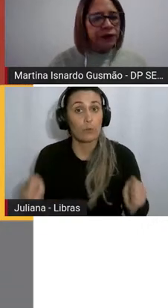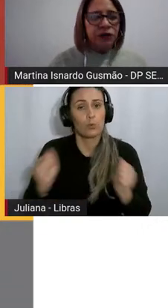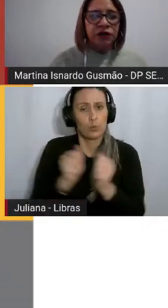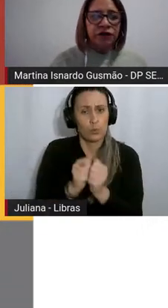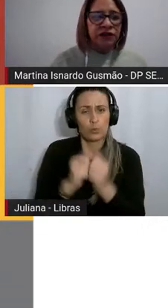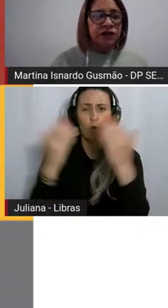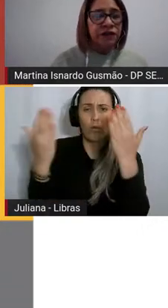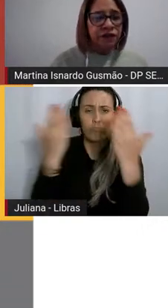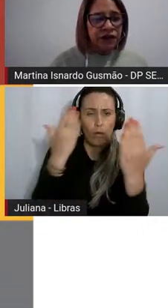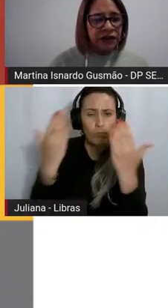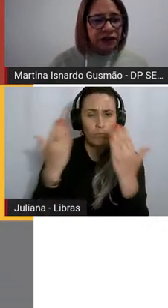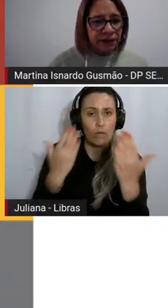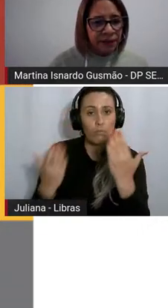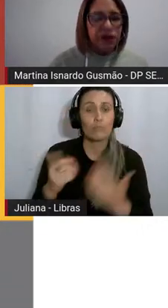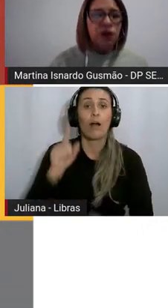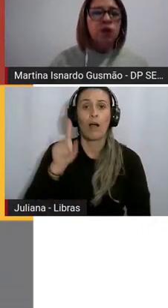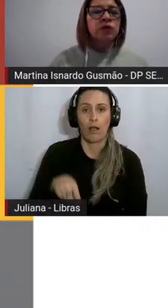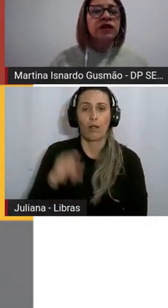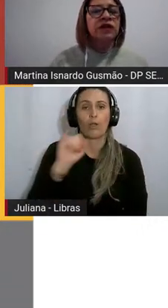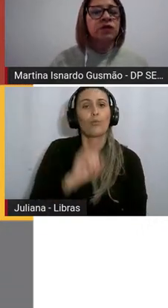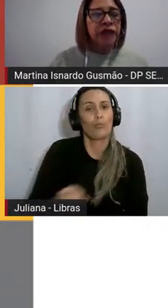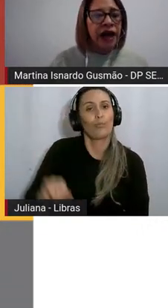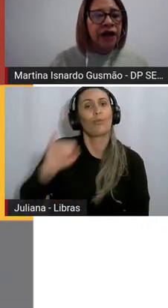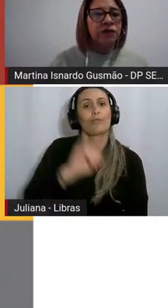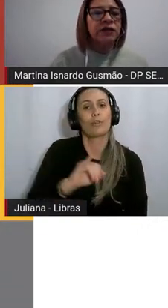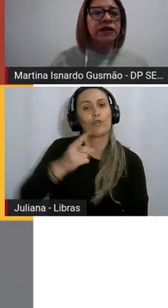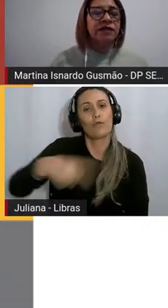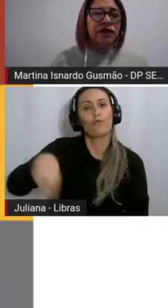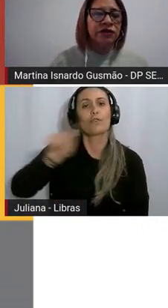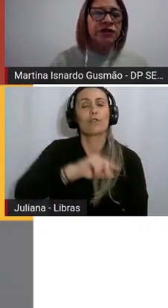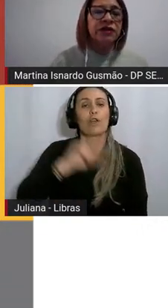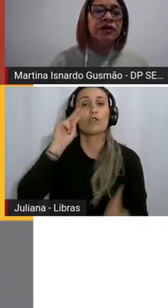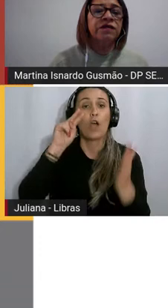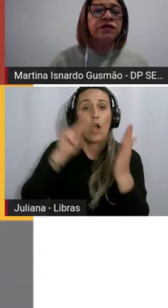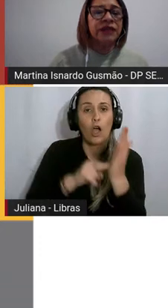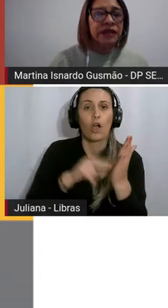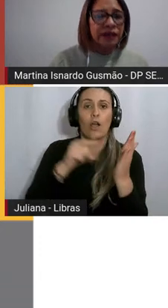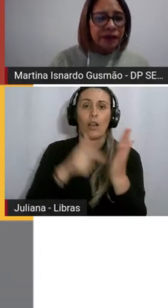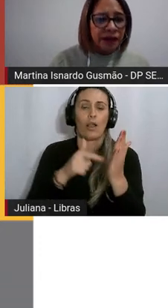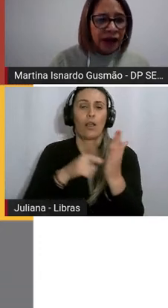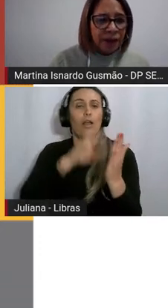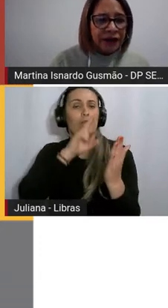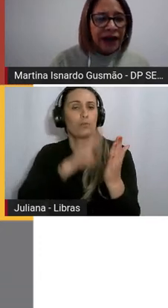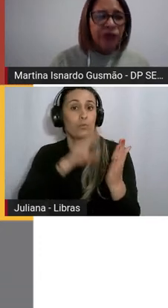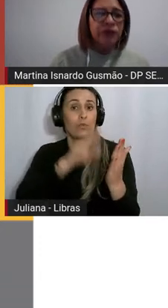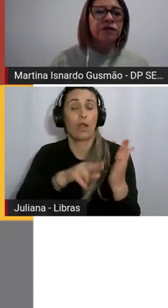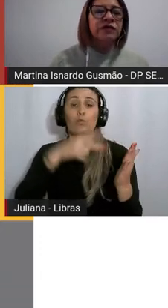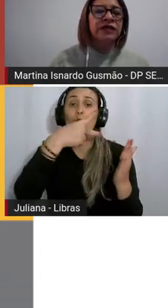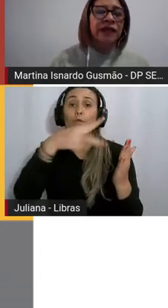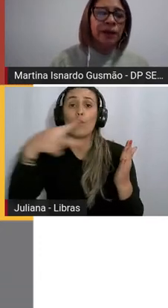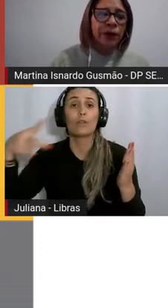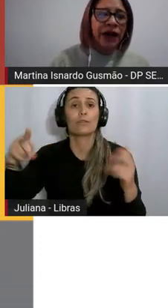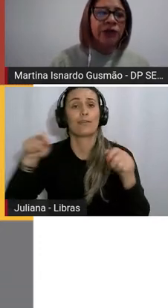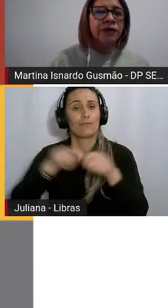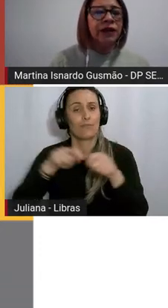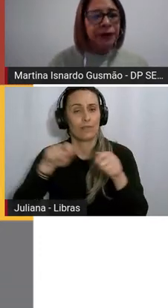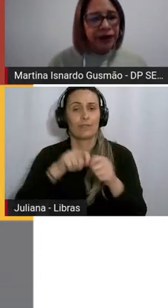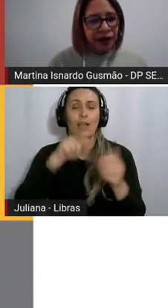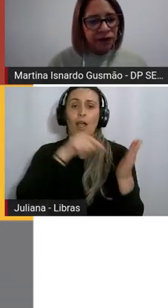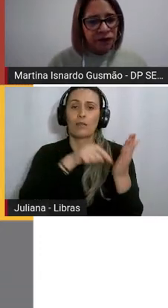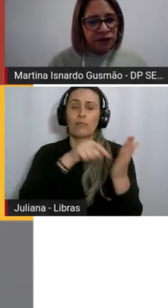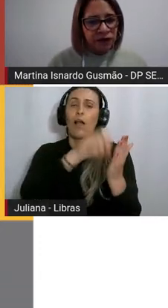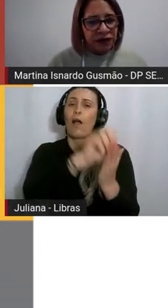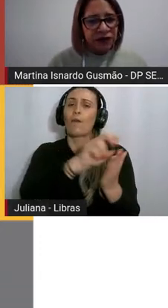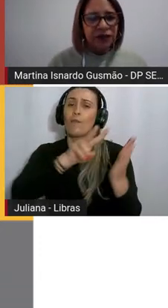importante que vocês verifiquem também os resultados das avaliações que vocês aplicaram, que vocês elaboraram e